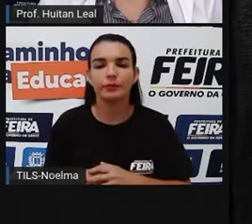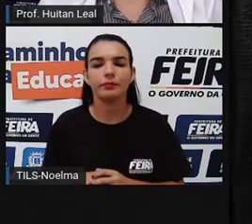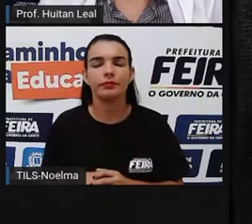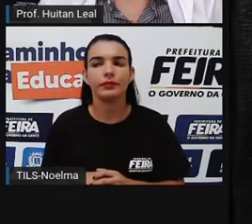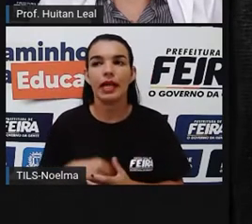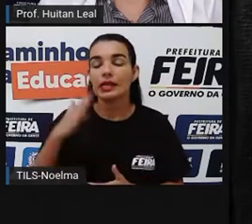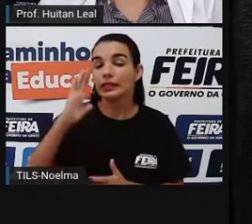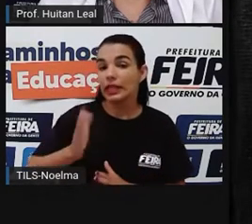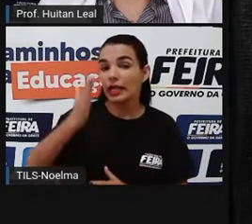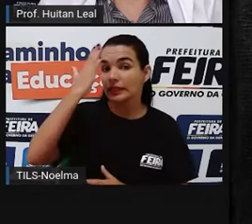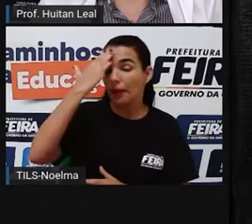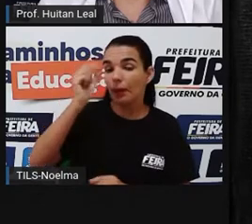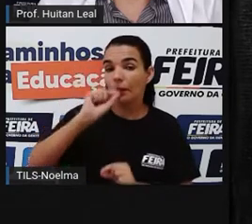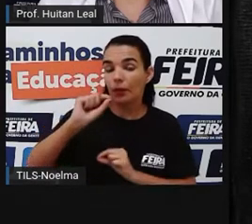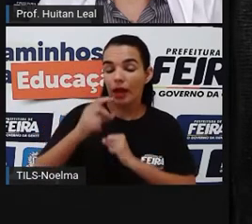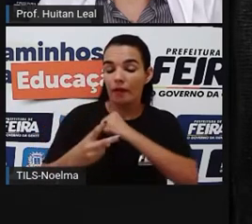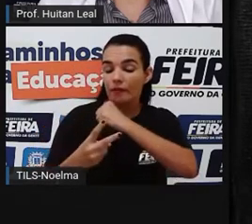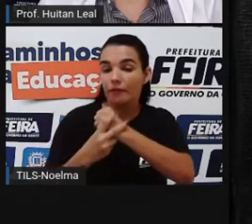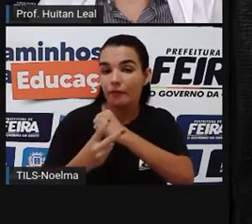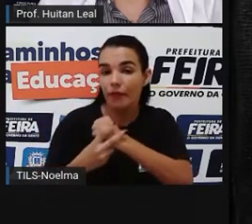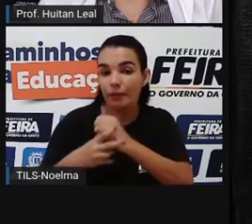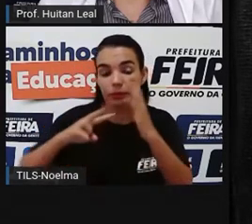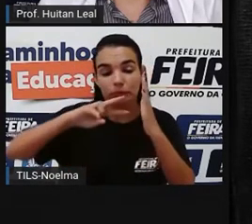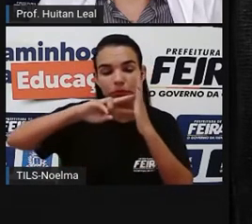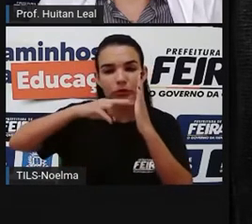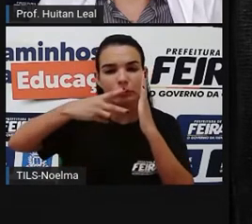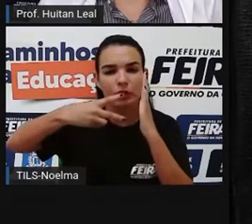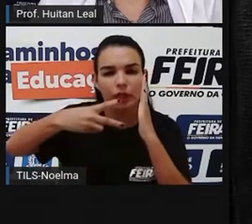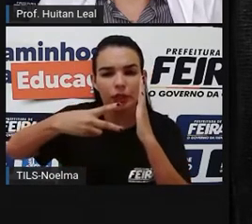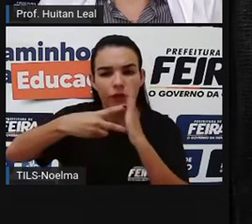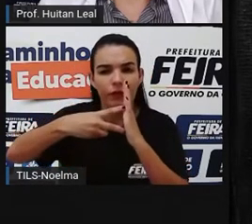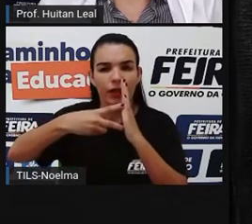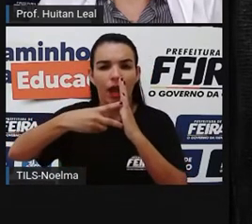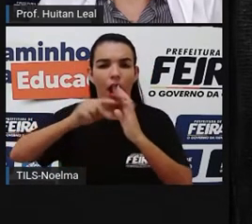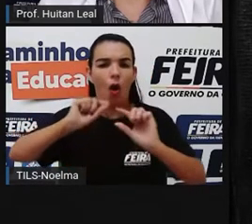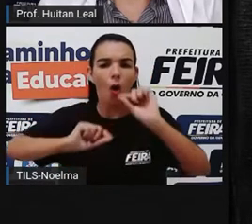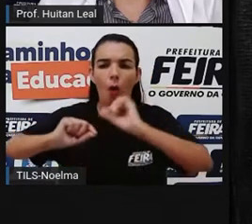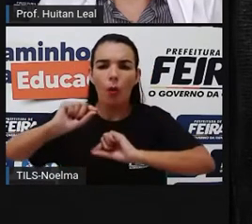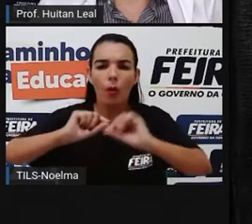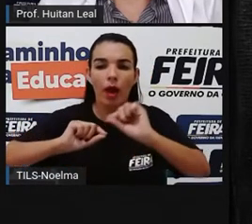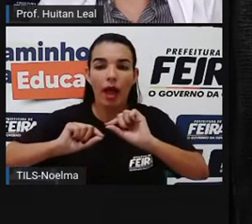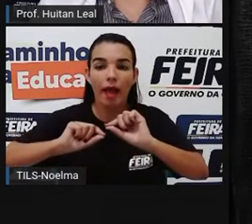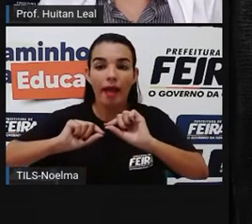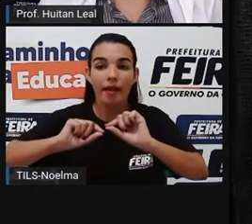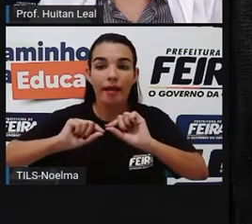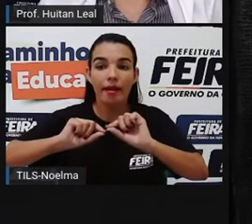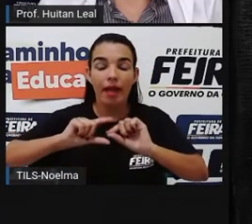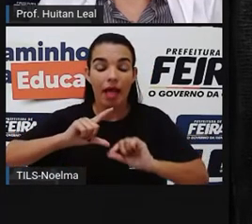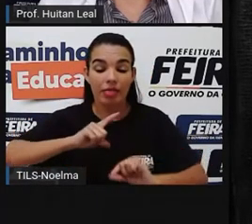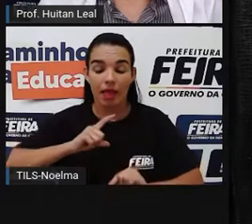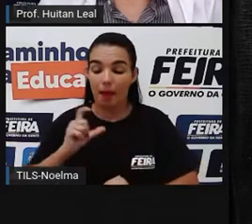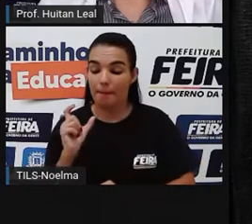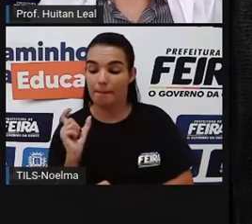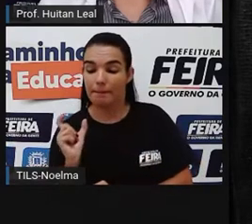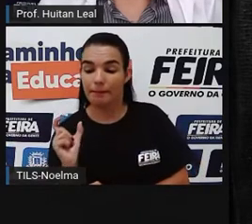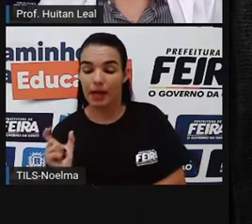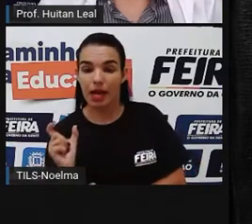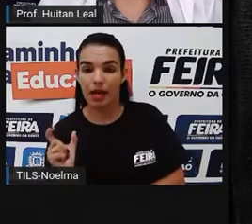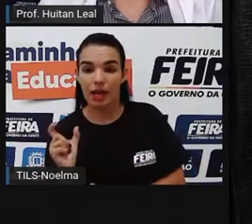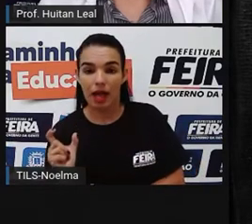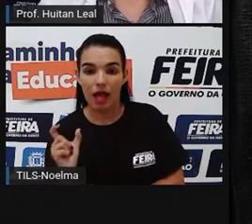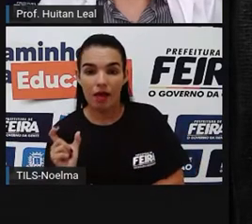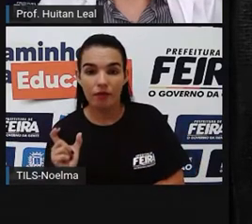é uma palavra de origem no termo latim verbo, que significa palavra. Então,